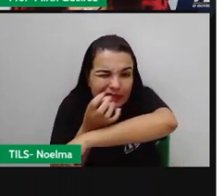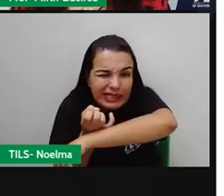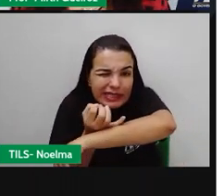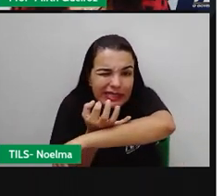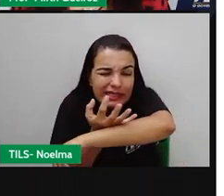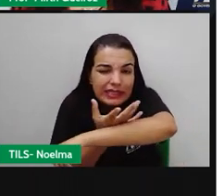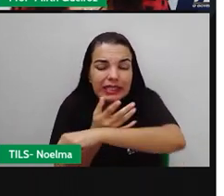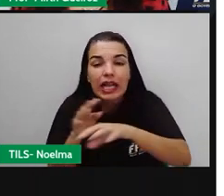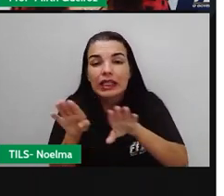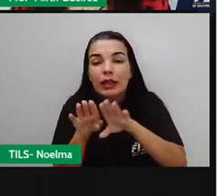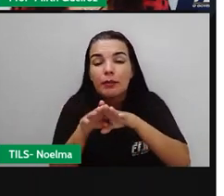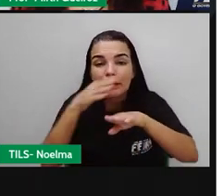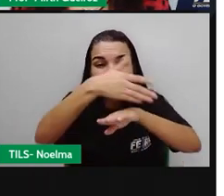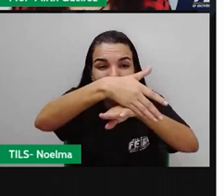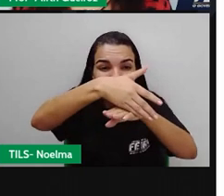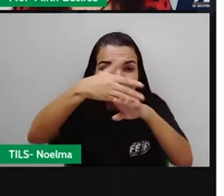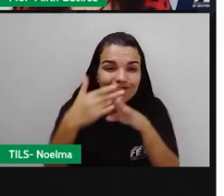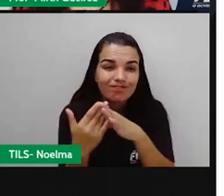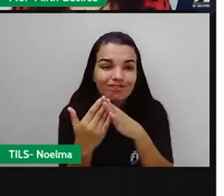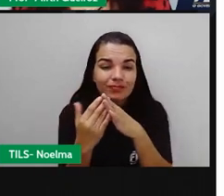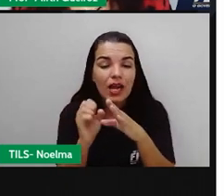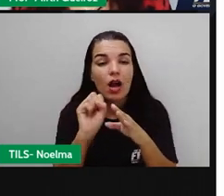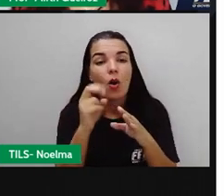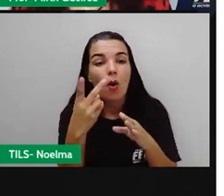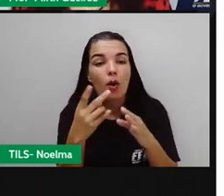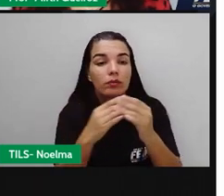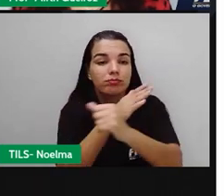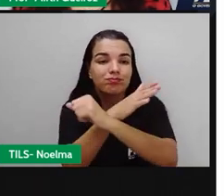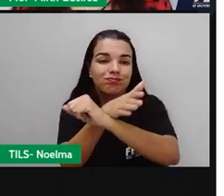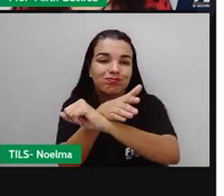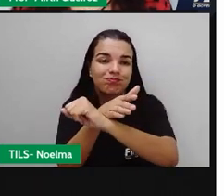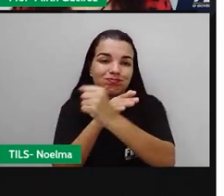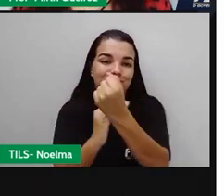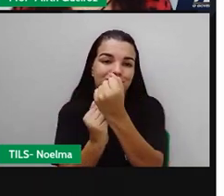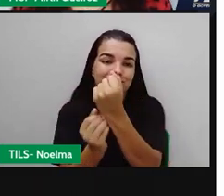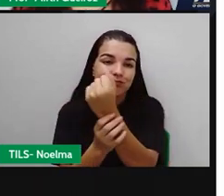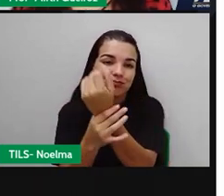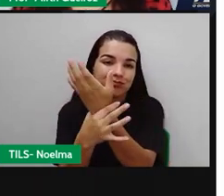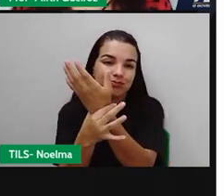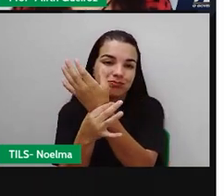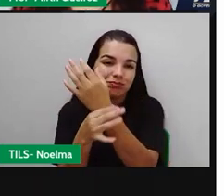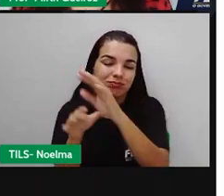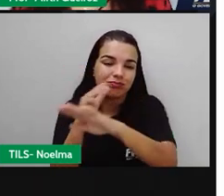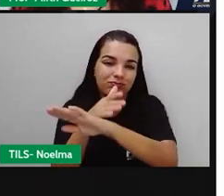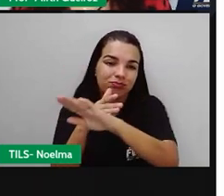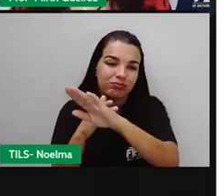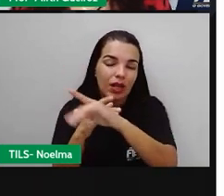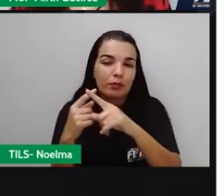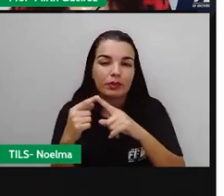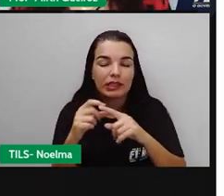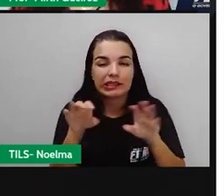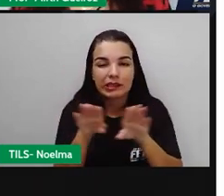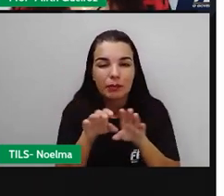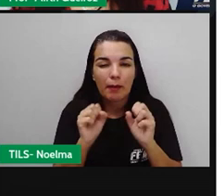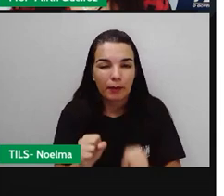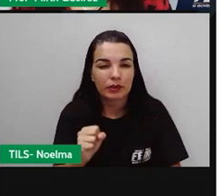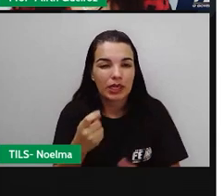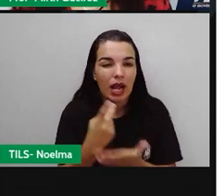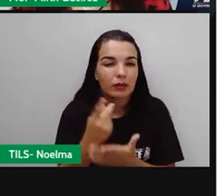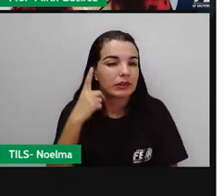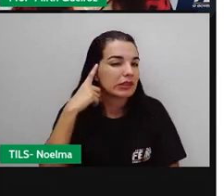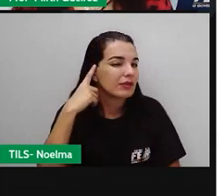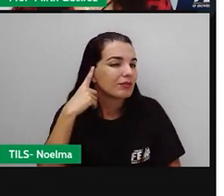amputação dos dedos e até da mão. Além de lesão nos ouvidos, se uma bombinha